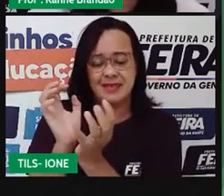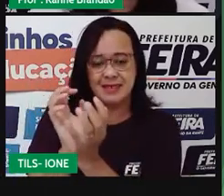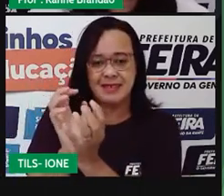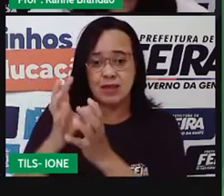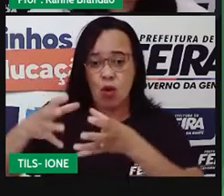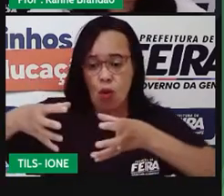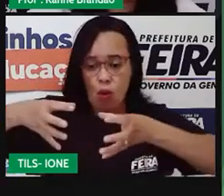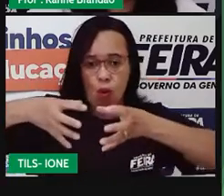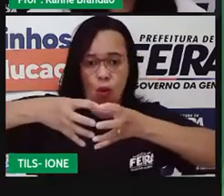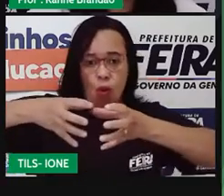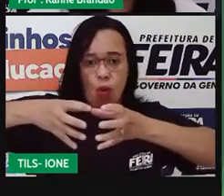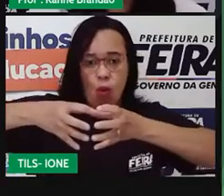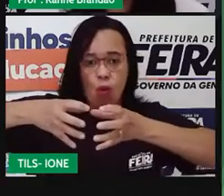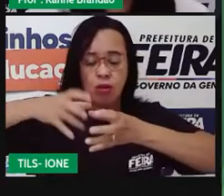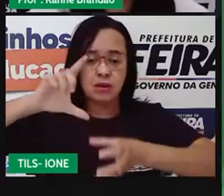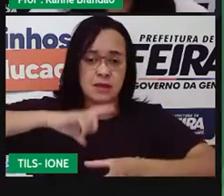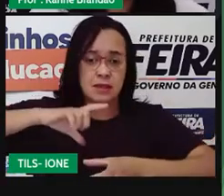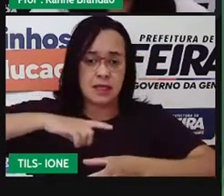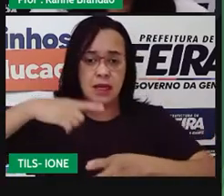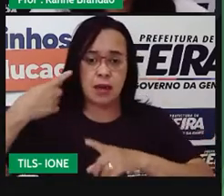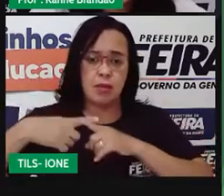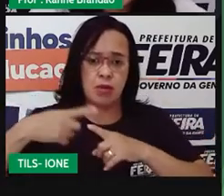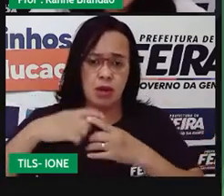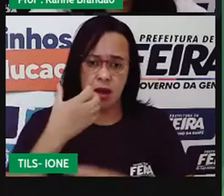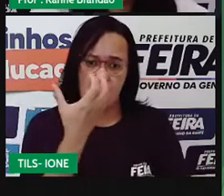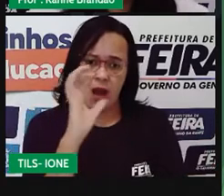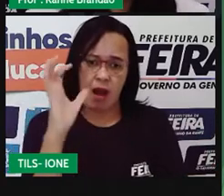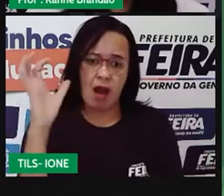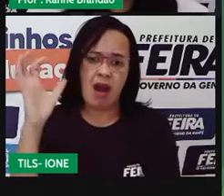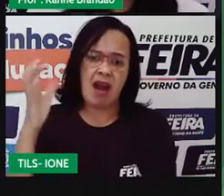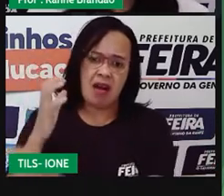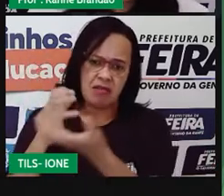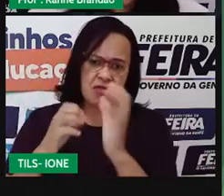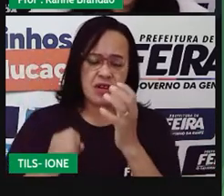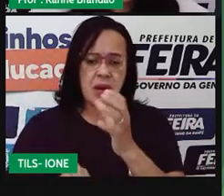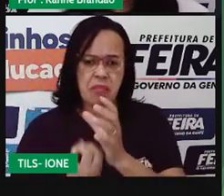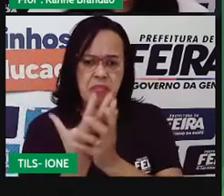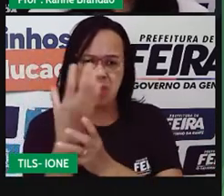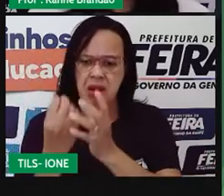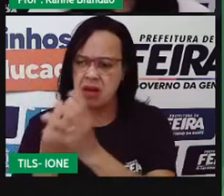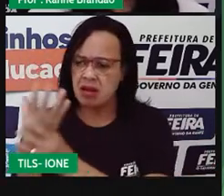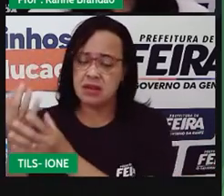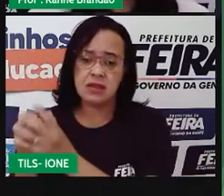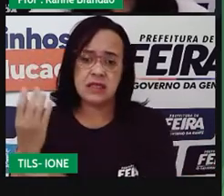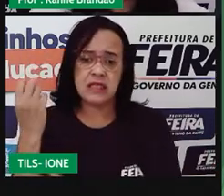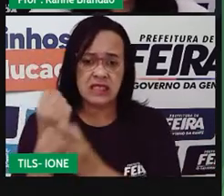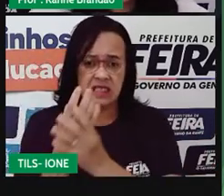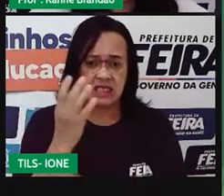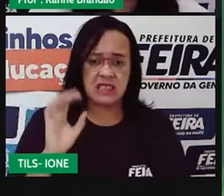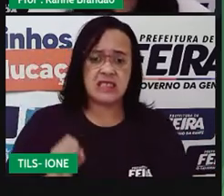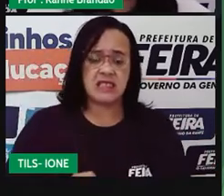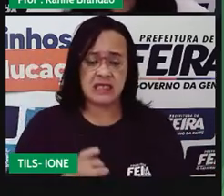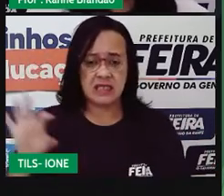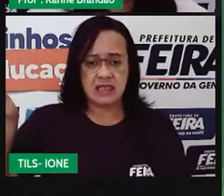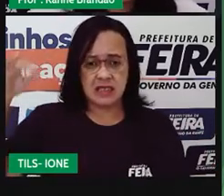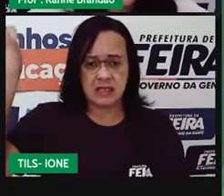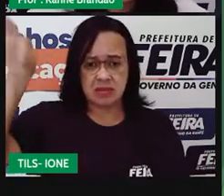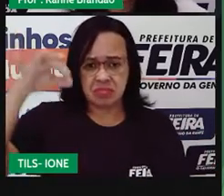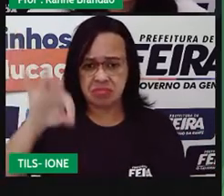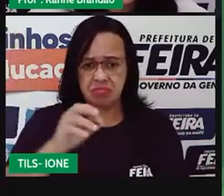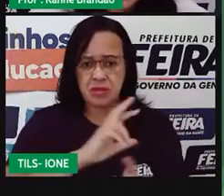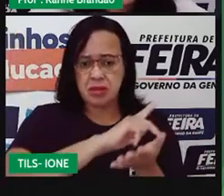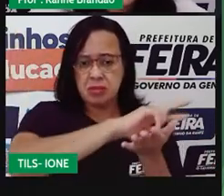tem algumas outras plantas, tem alguns insetos, tem a gente, né? Nós, seres humanos, que somos da